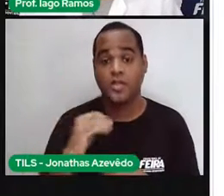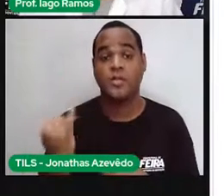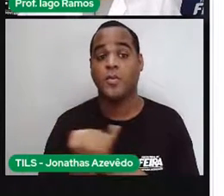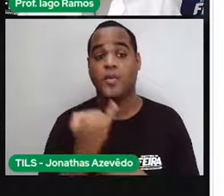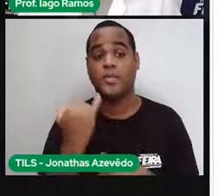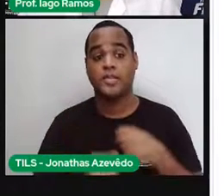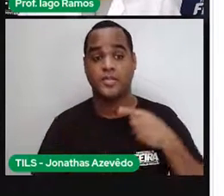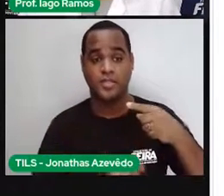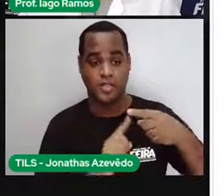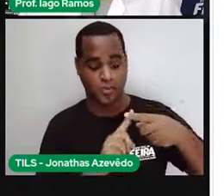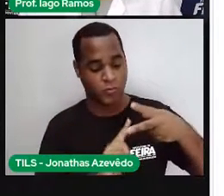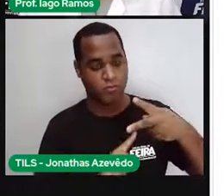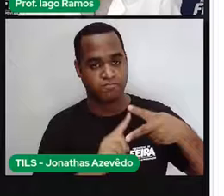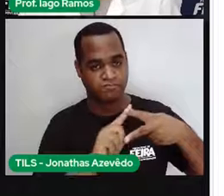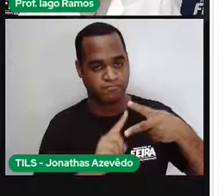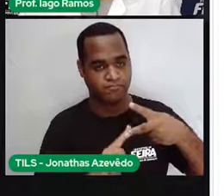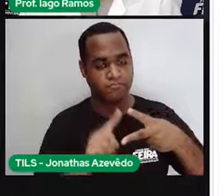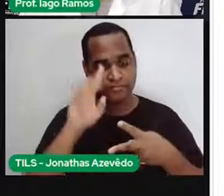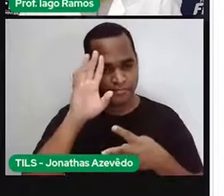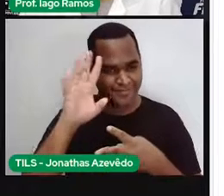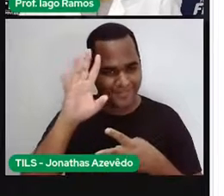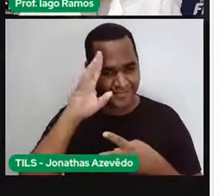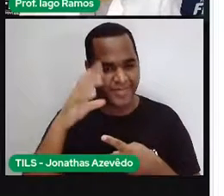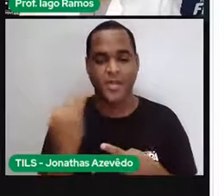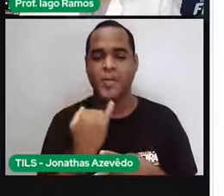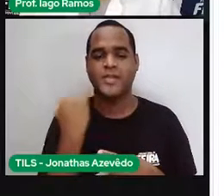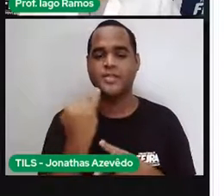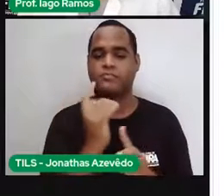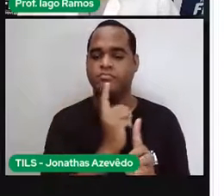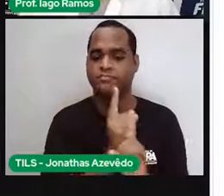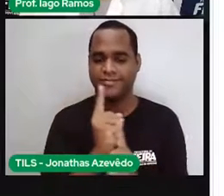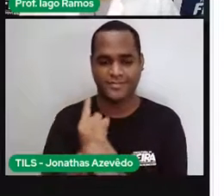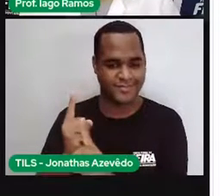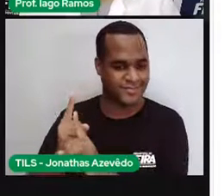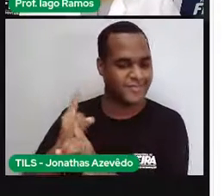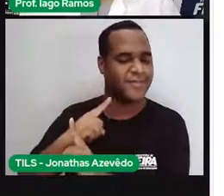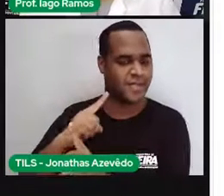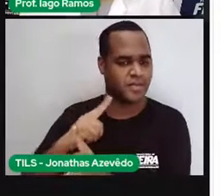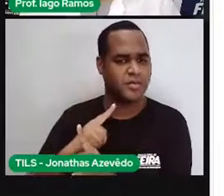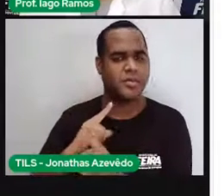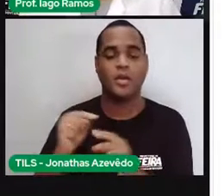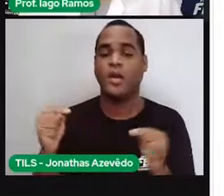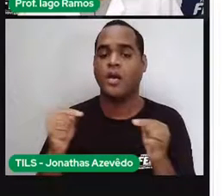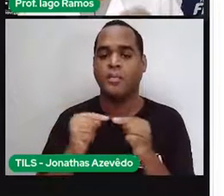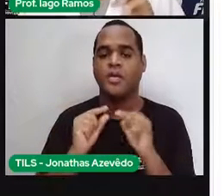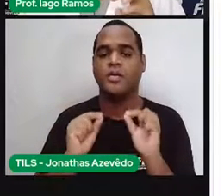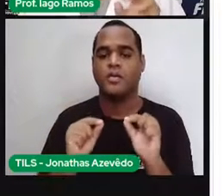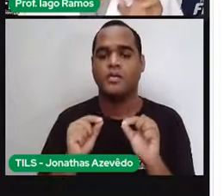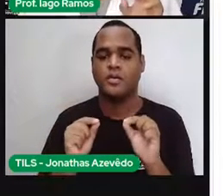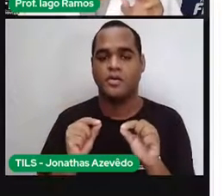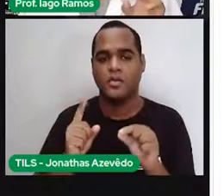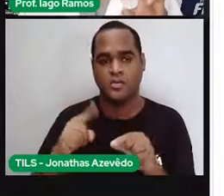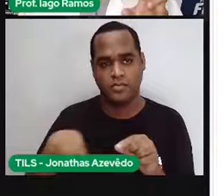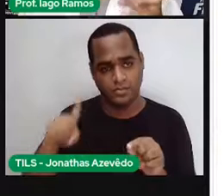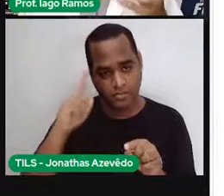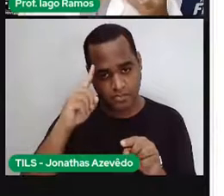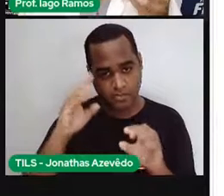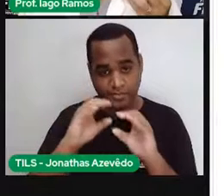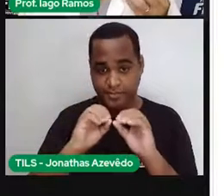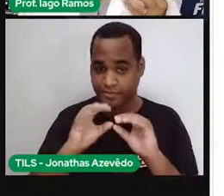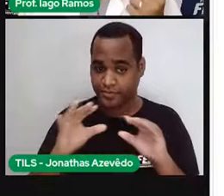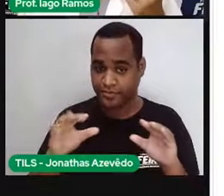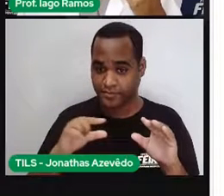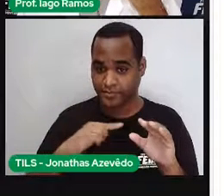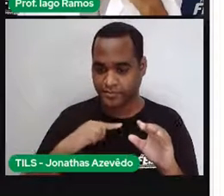de a gente raciocinar e tentar encontrar a resposta para essa pergunta. Uma forma é, bom, eu descubro quantos